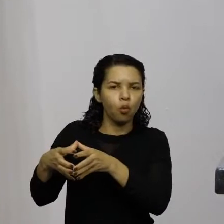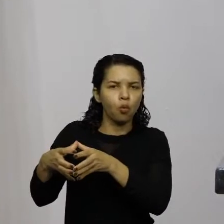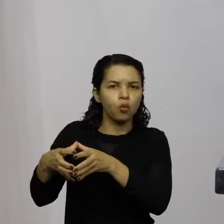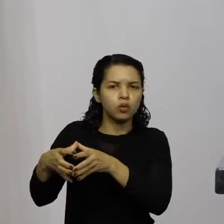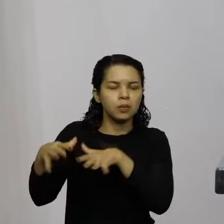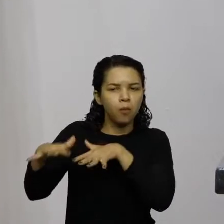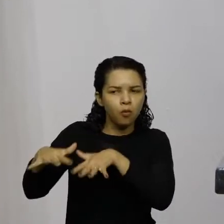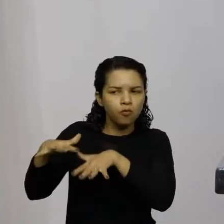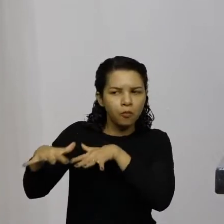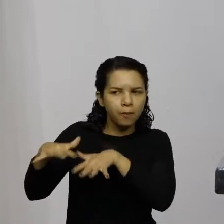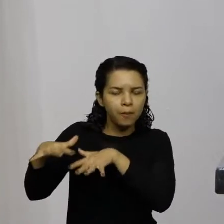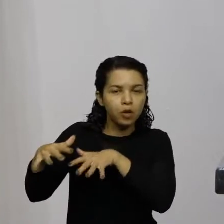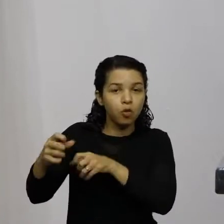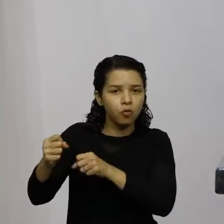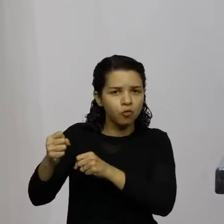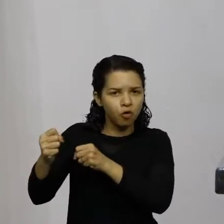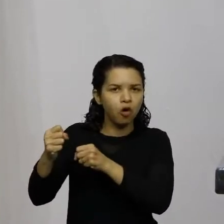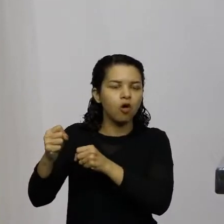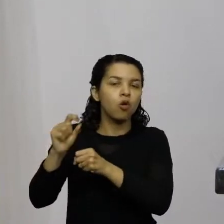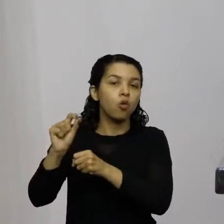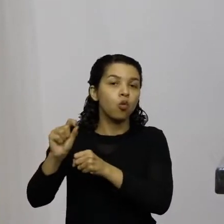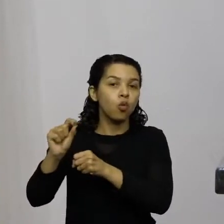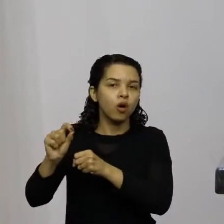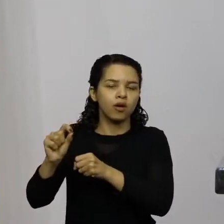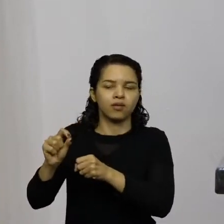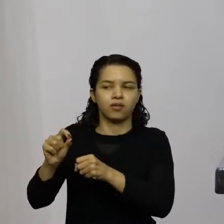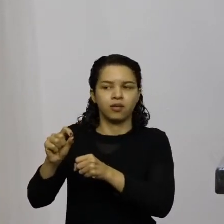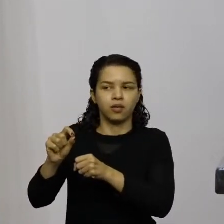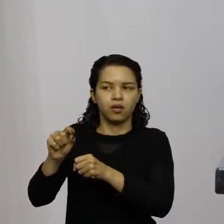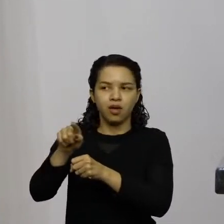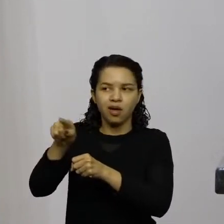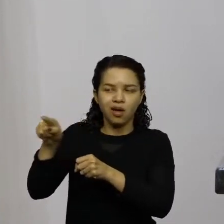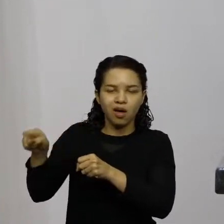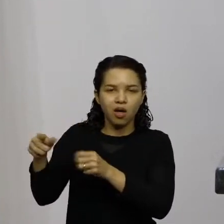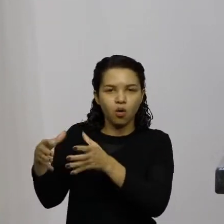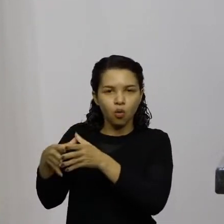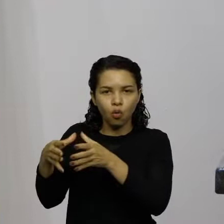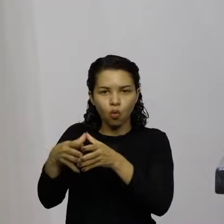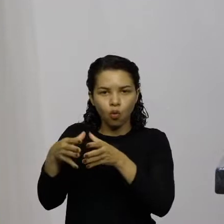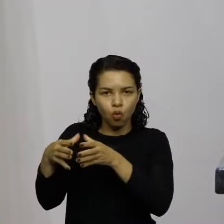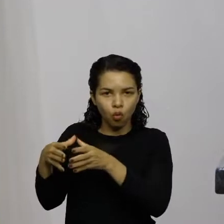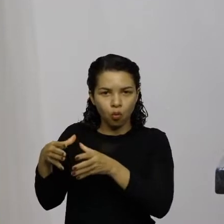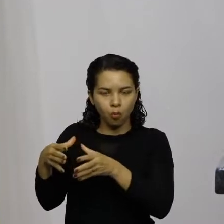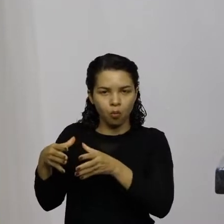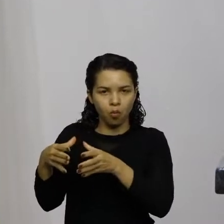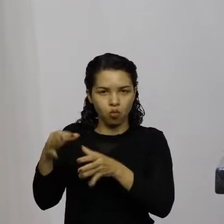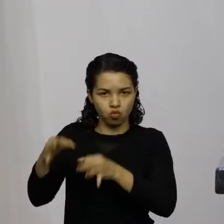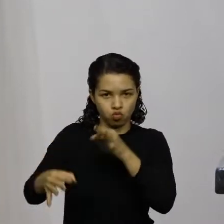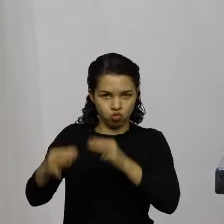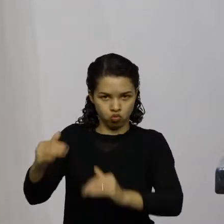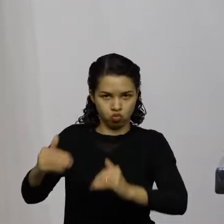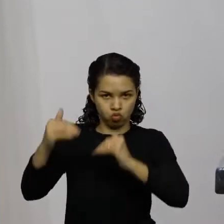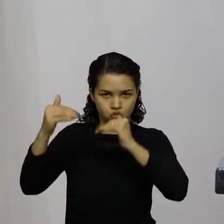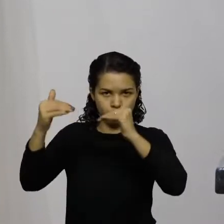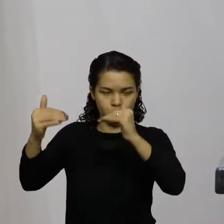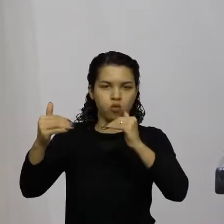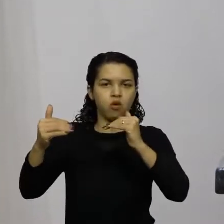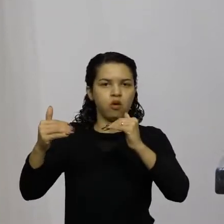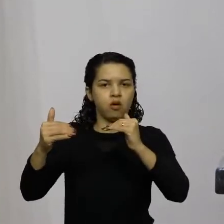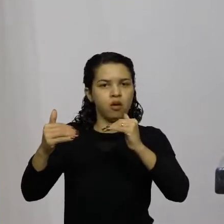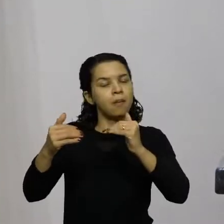principalmente com a declaração dos magistrados que deveriam de ficar falando somente através dos autos dos